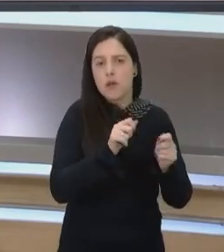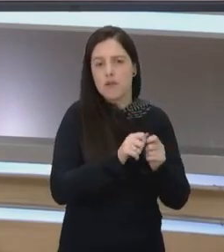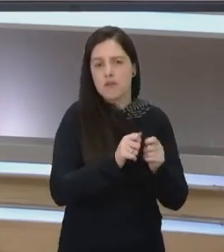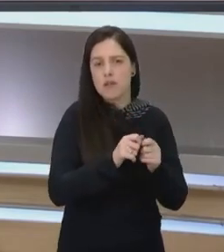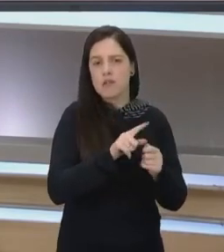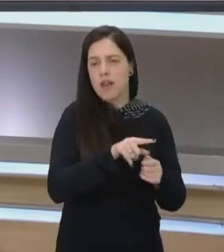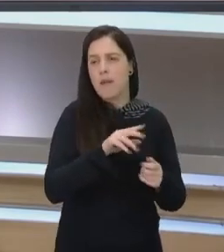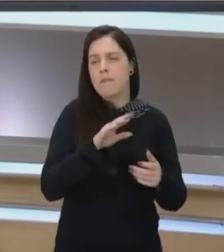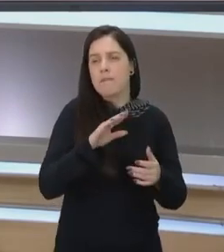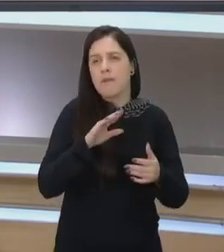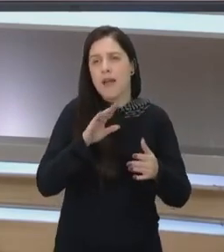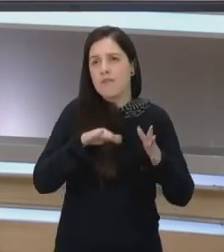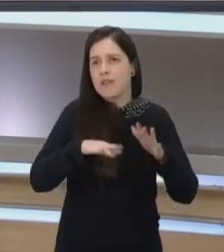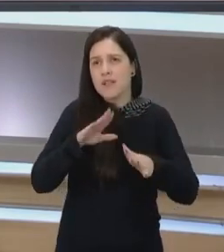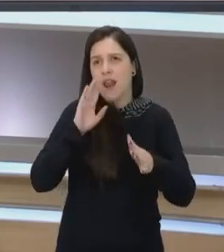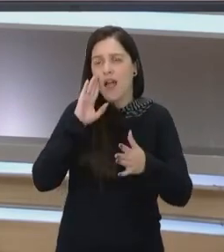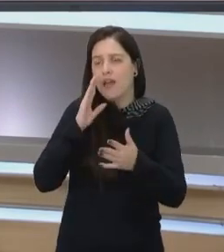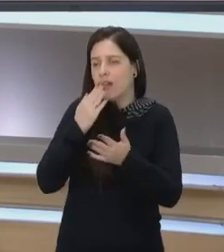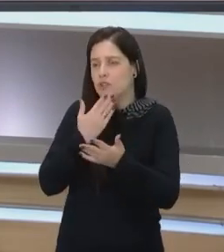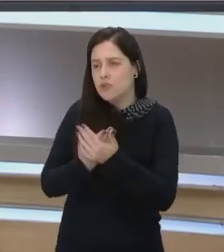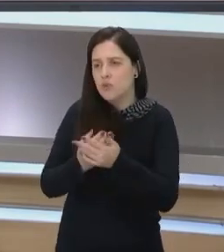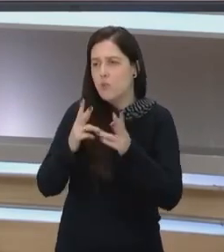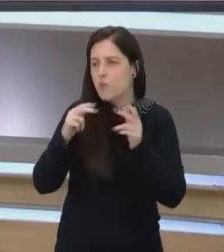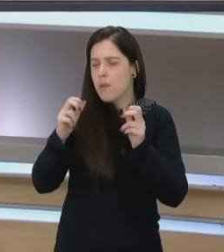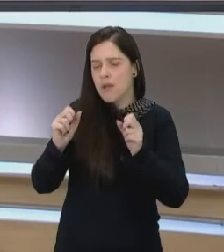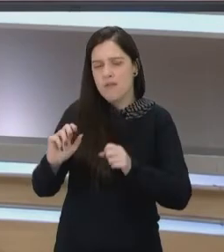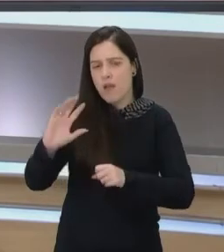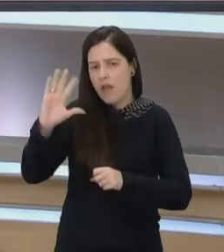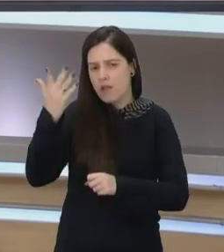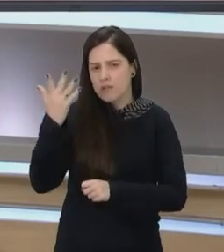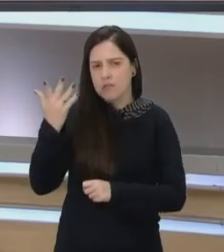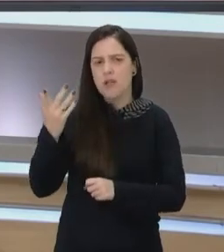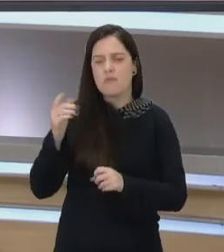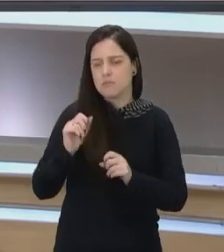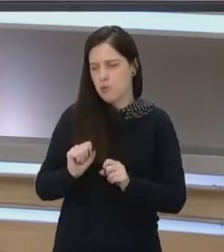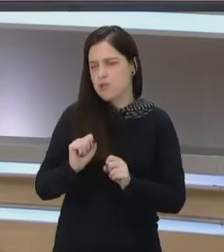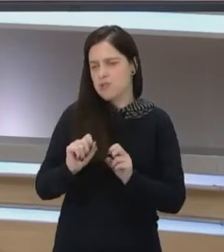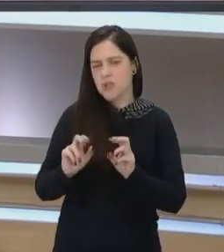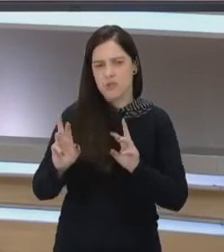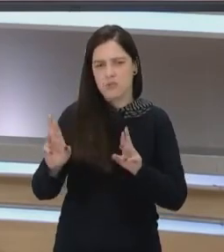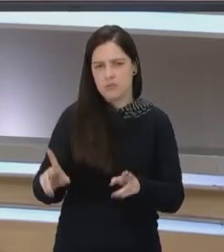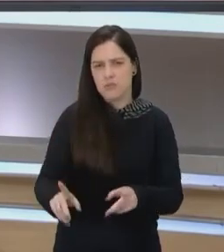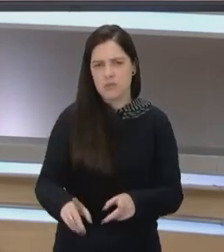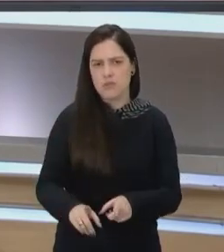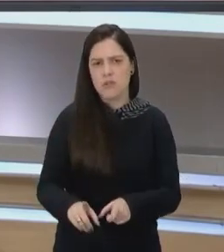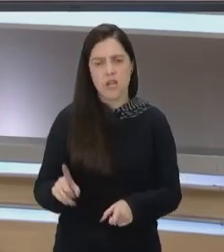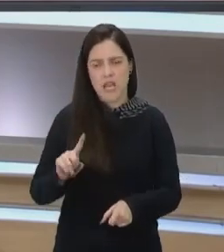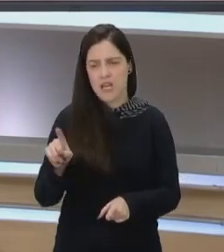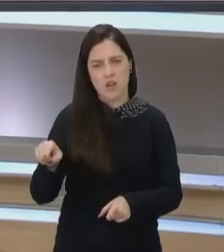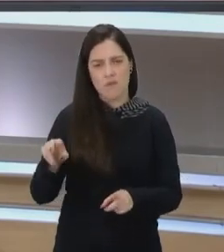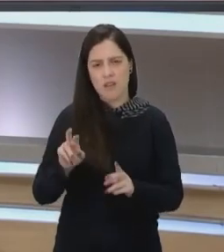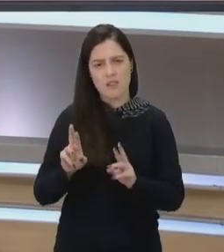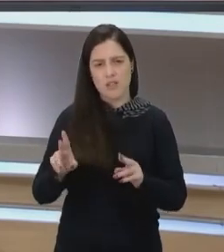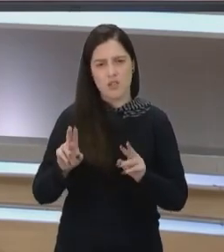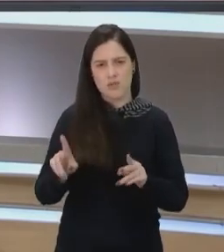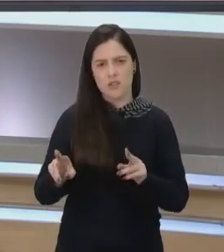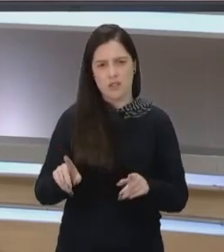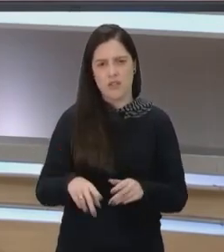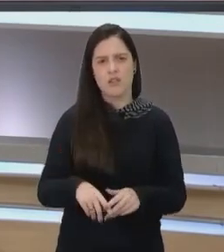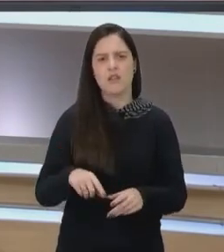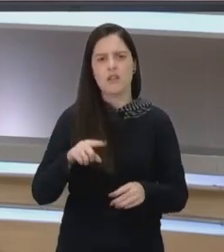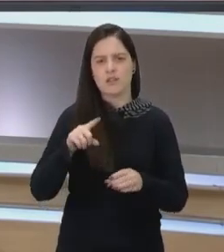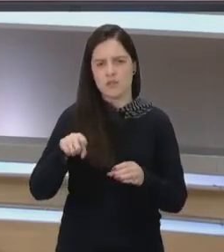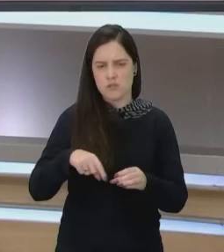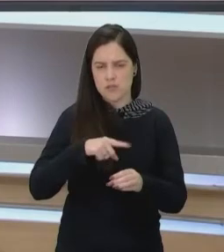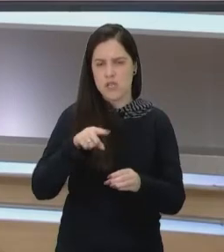acreditar que nunca mais vai acontecer e que ele pode ser diferente. Só que ele não vai ser diferente, e daí esse ciclo